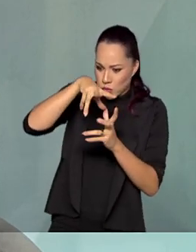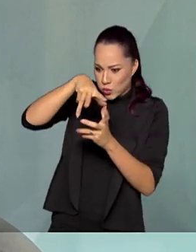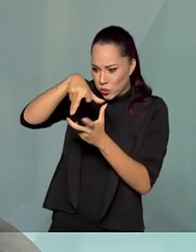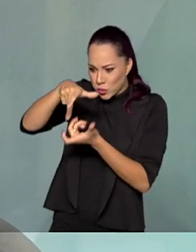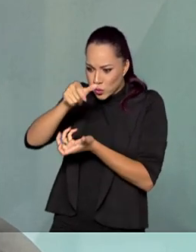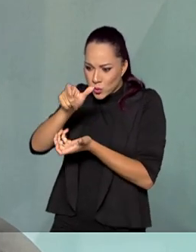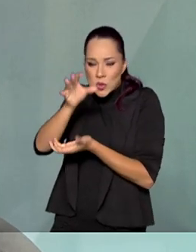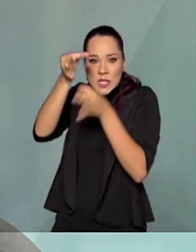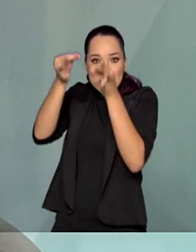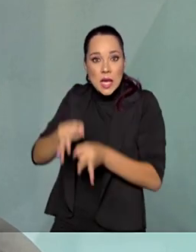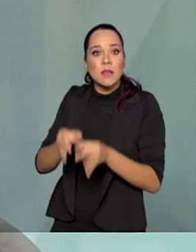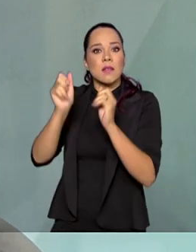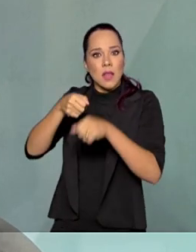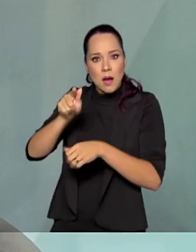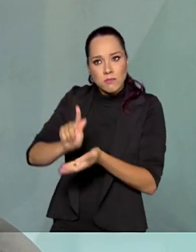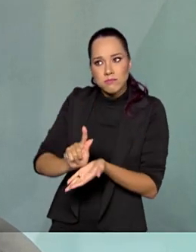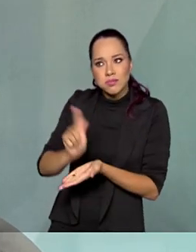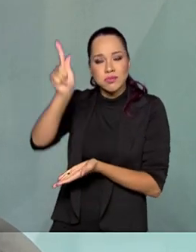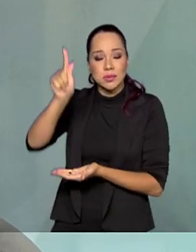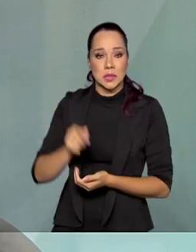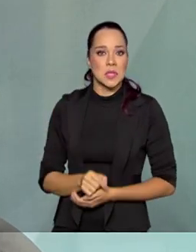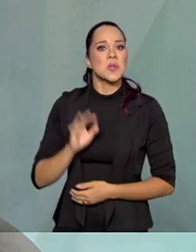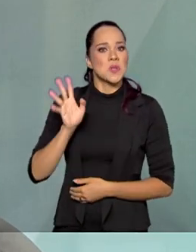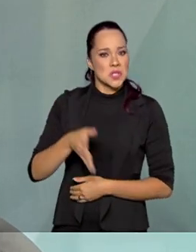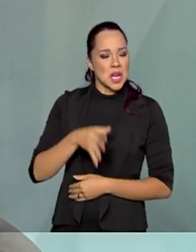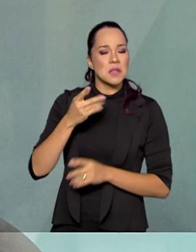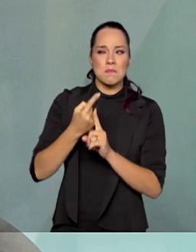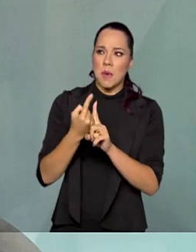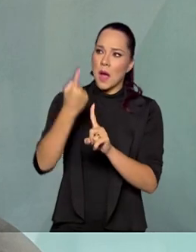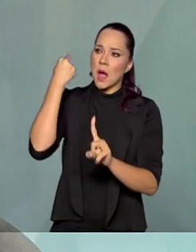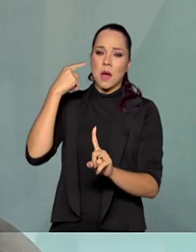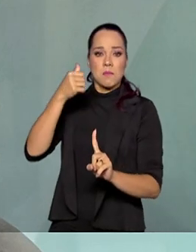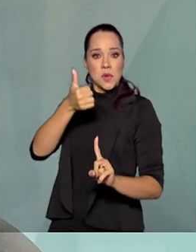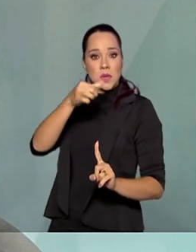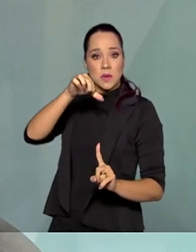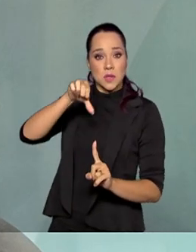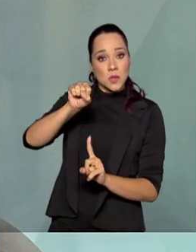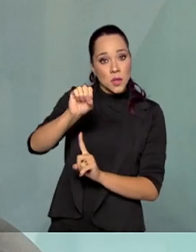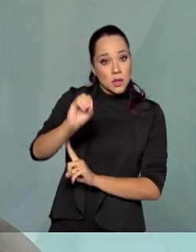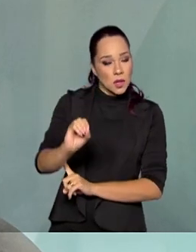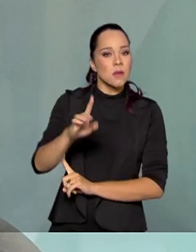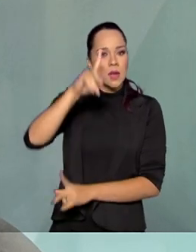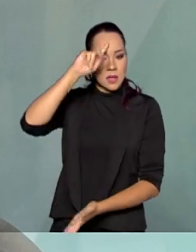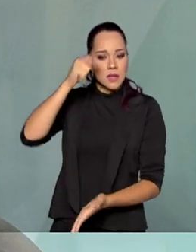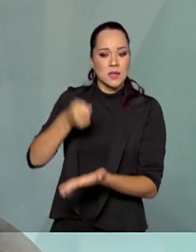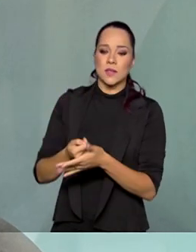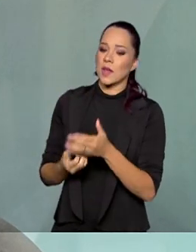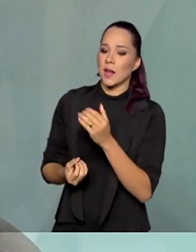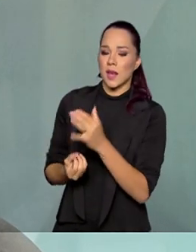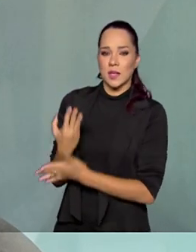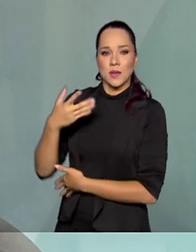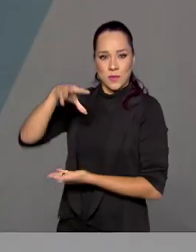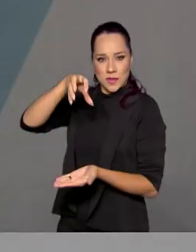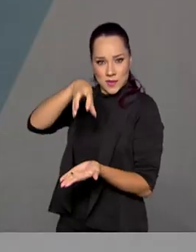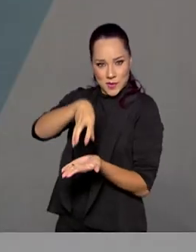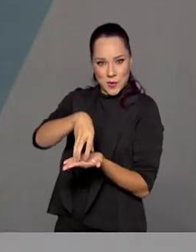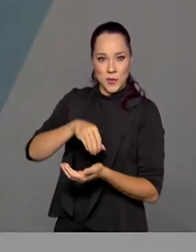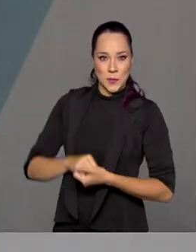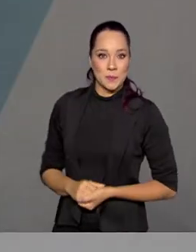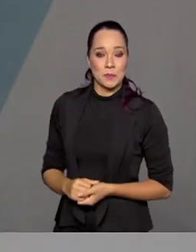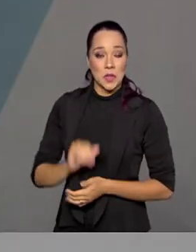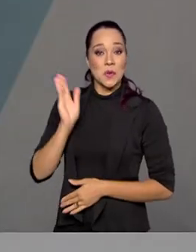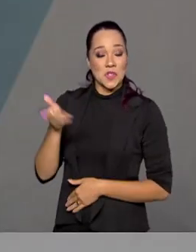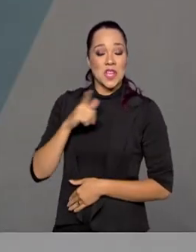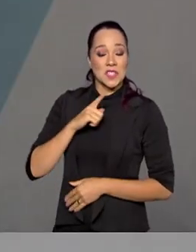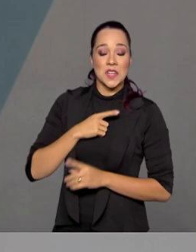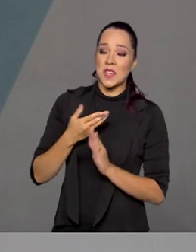posicionado no mundo para isso. Isso já é conhecido desde lá dos anos 80, quando foi decidida a criação desse centro. Então, já se